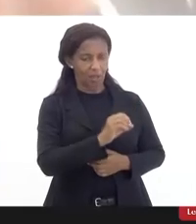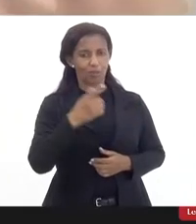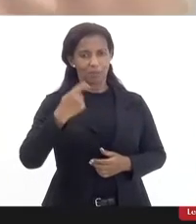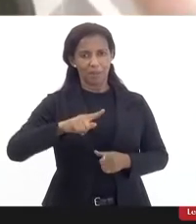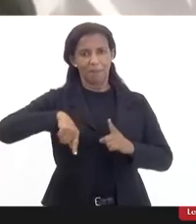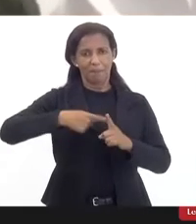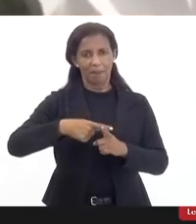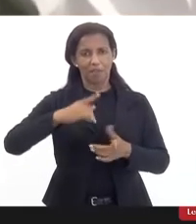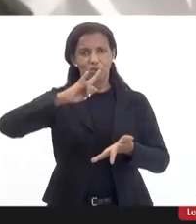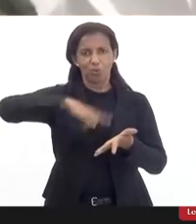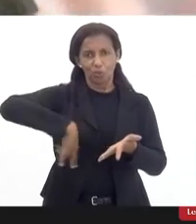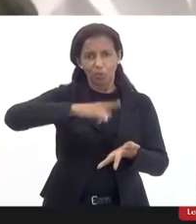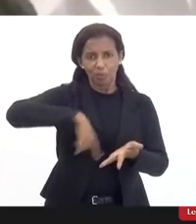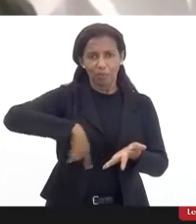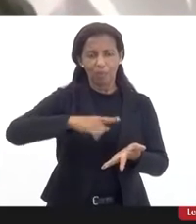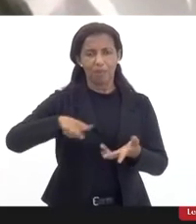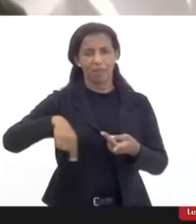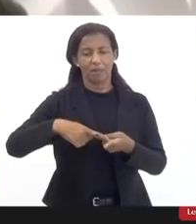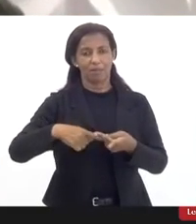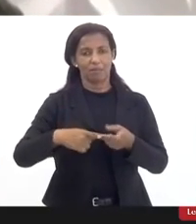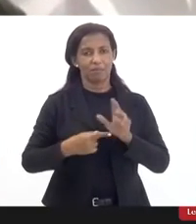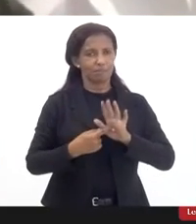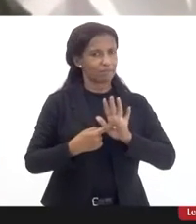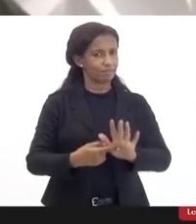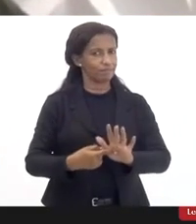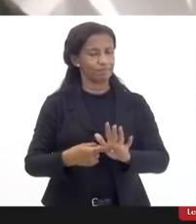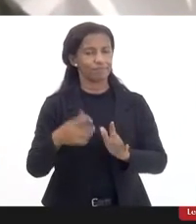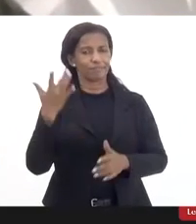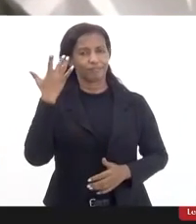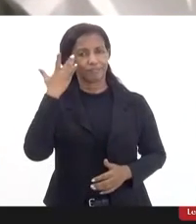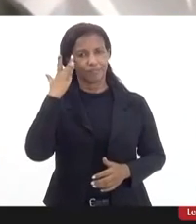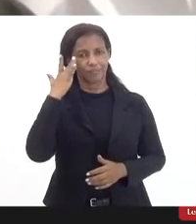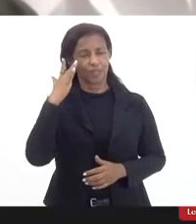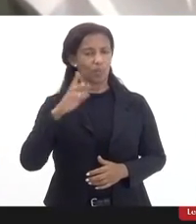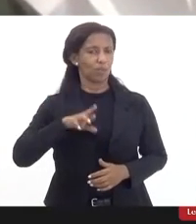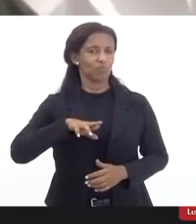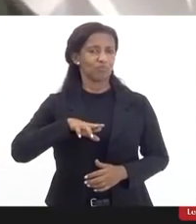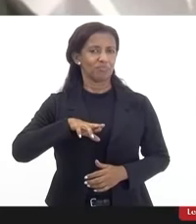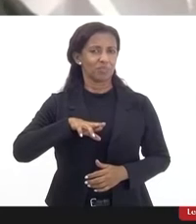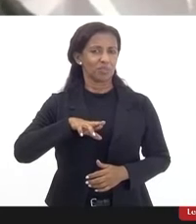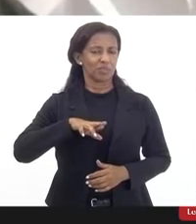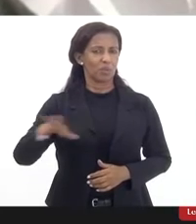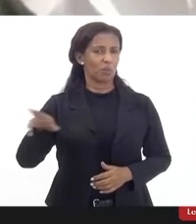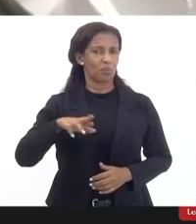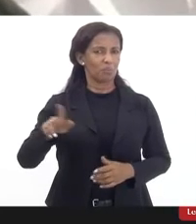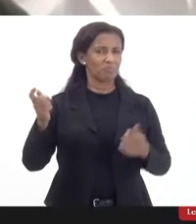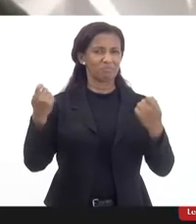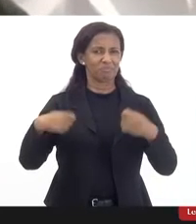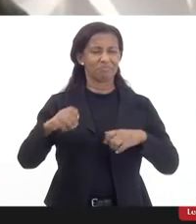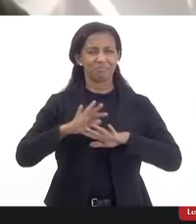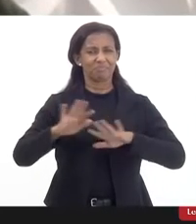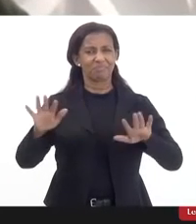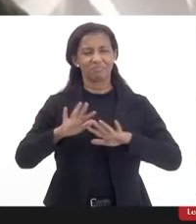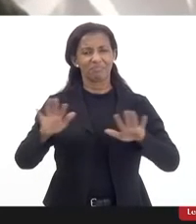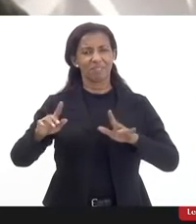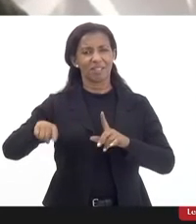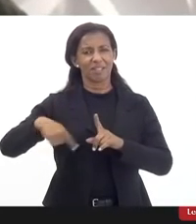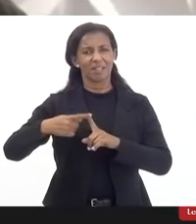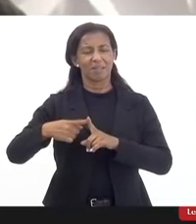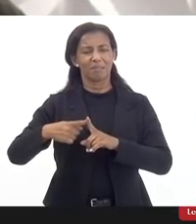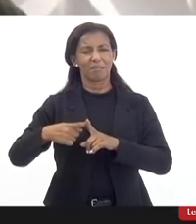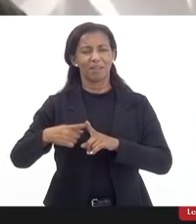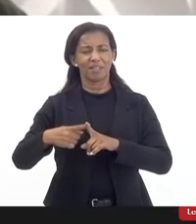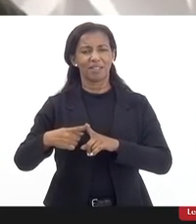documento para você apresentar eu acho que não há é mais uma a gente